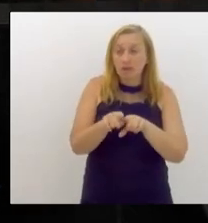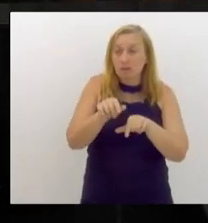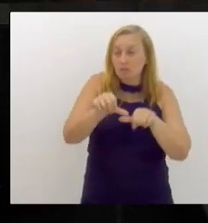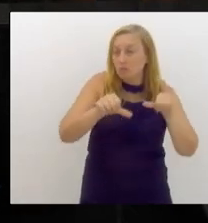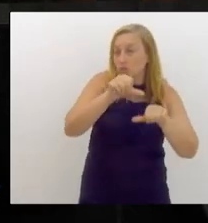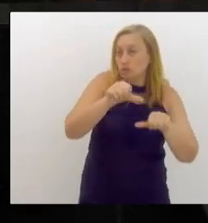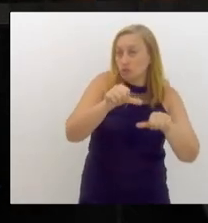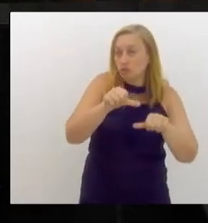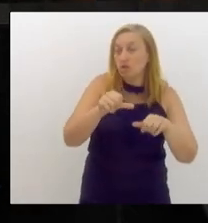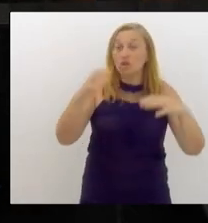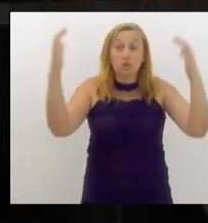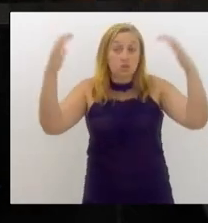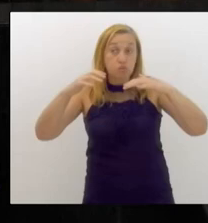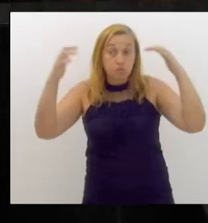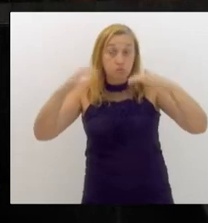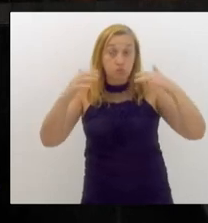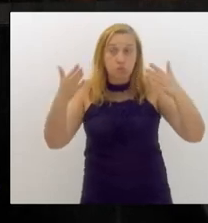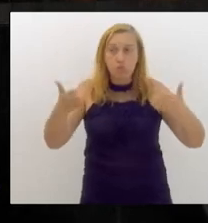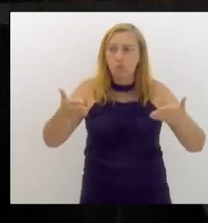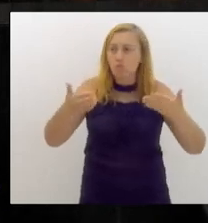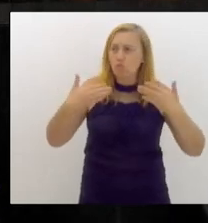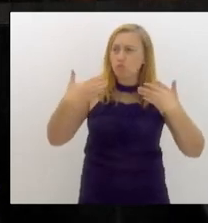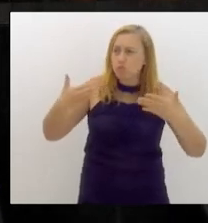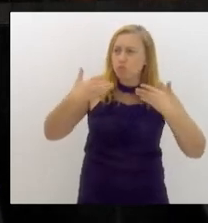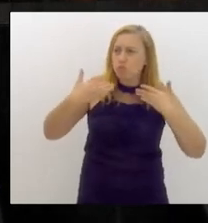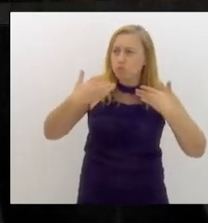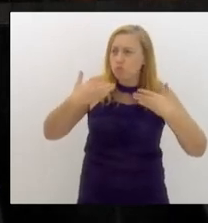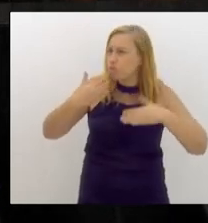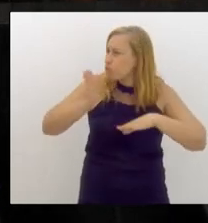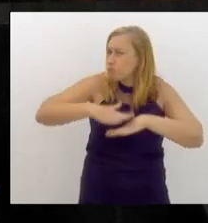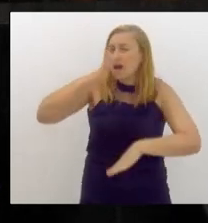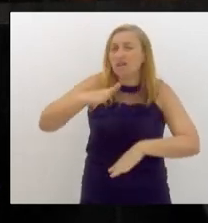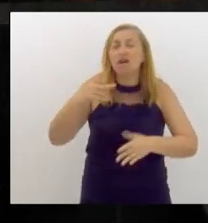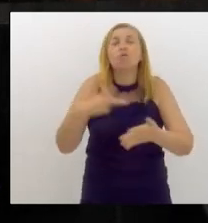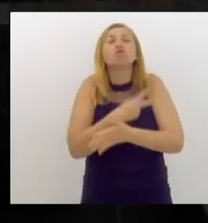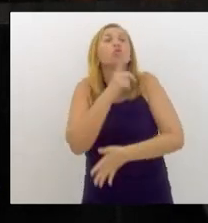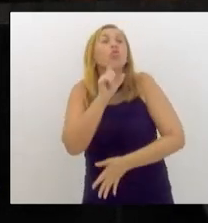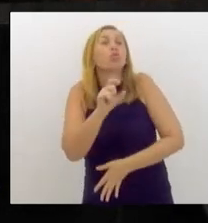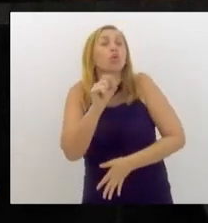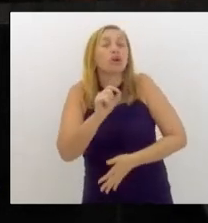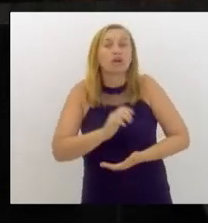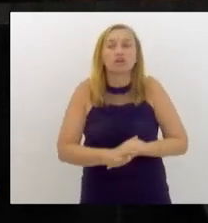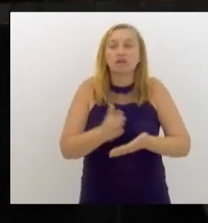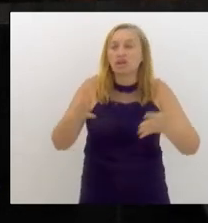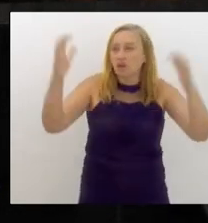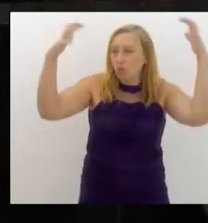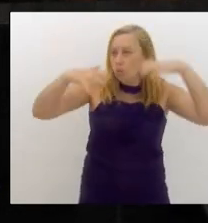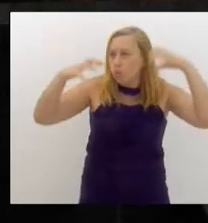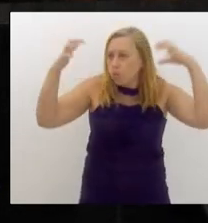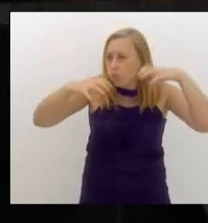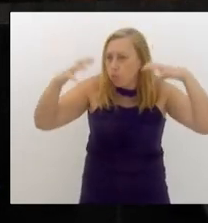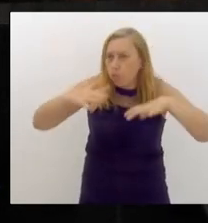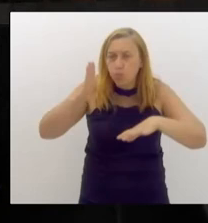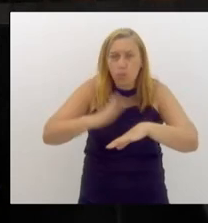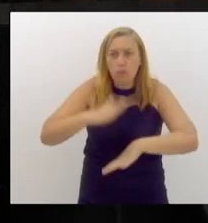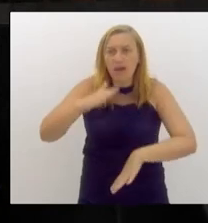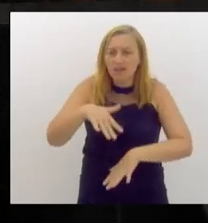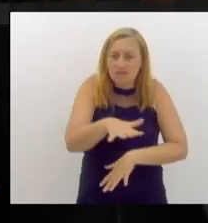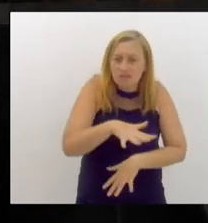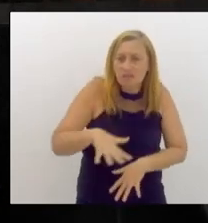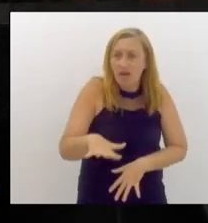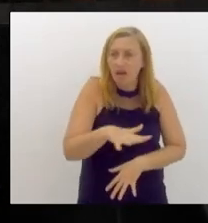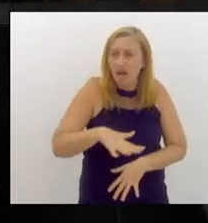chover no verão sempre muito. Mas o que tem acontecido? Tem chovido muito em áreas